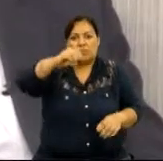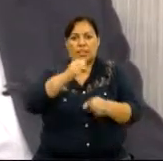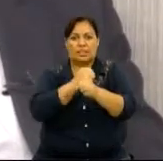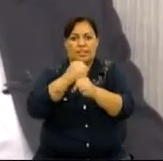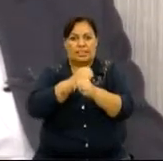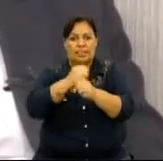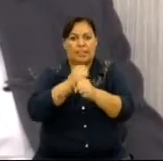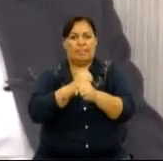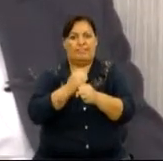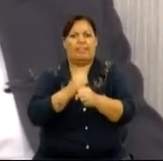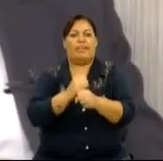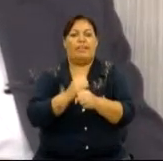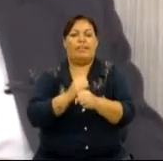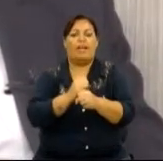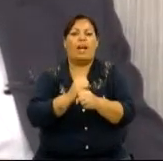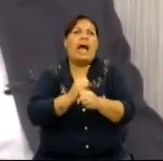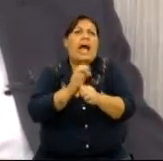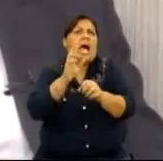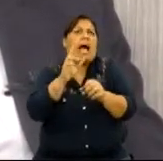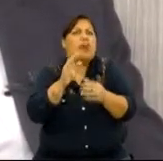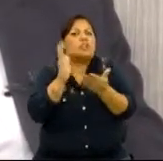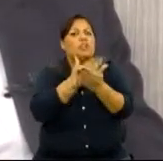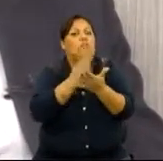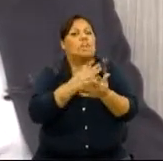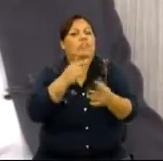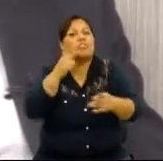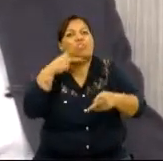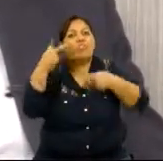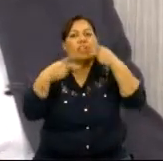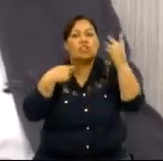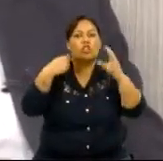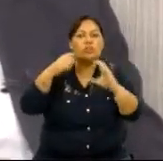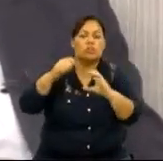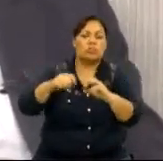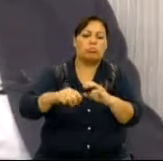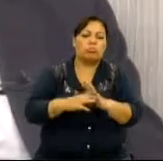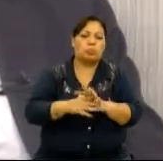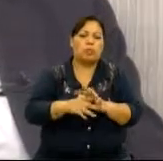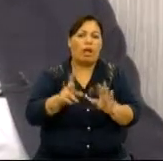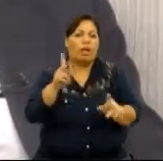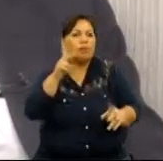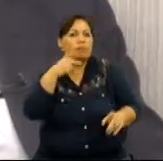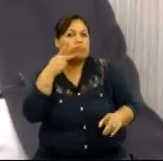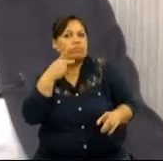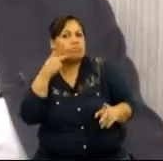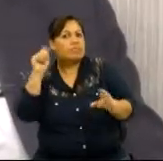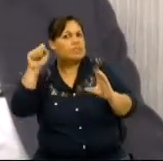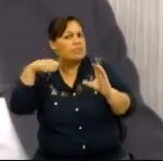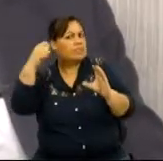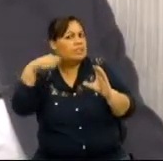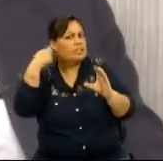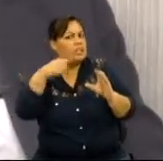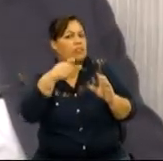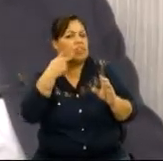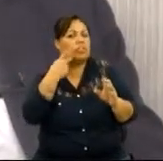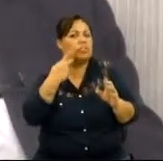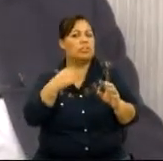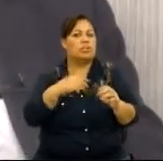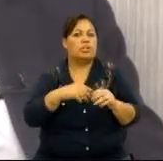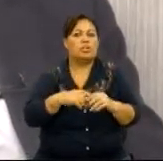70, a inauguração do estúdio do Livro Falado. Nós começamos a gravar livros também para